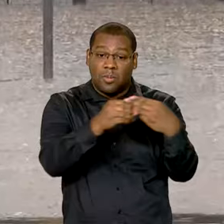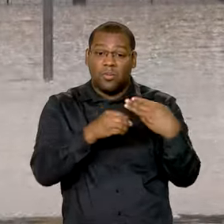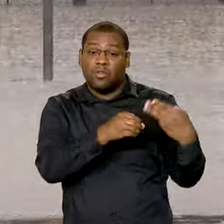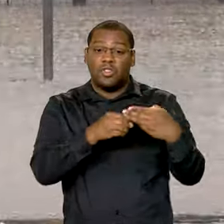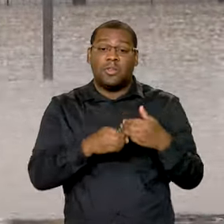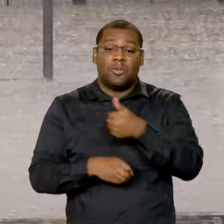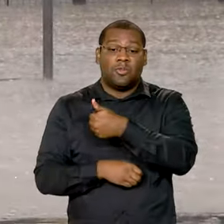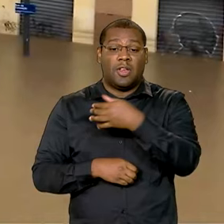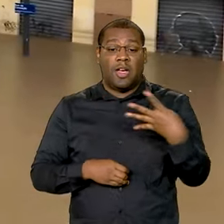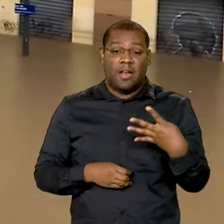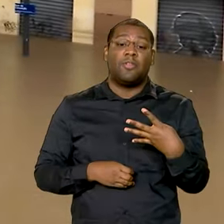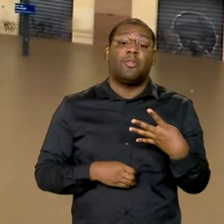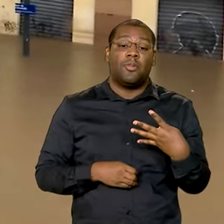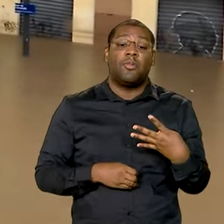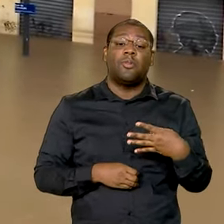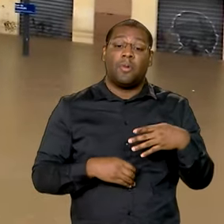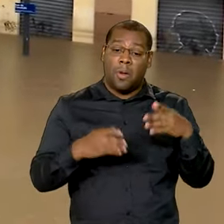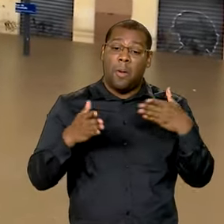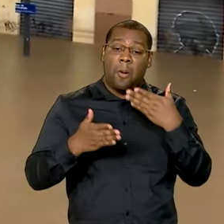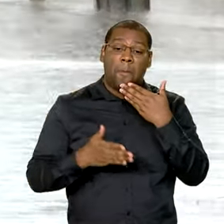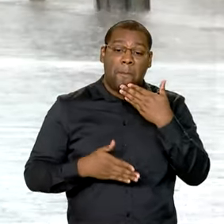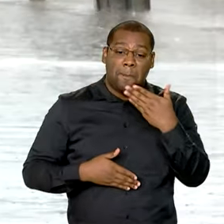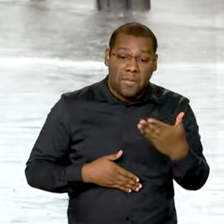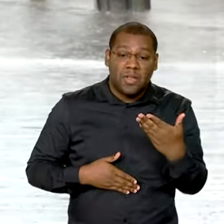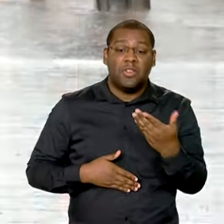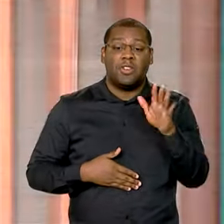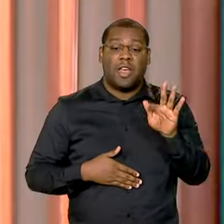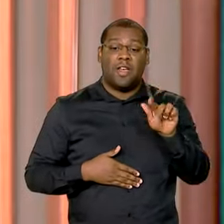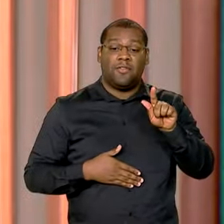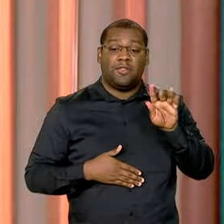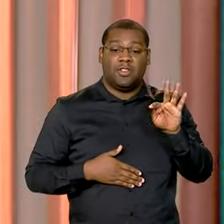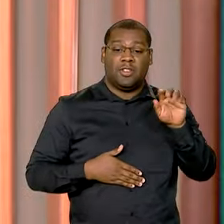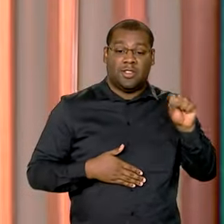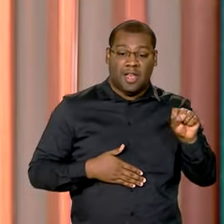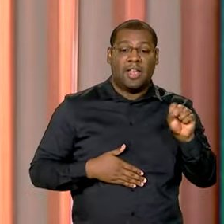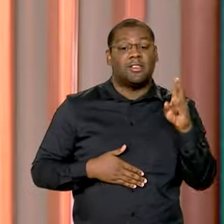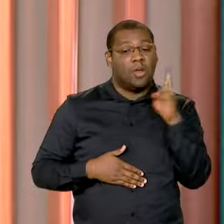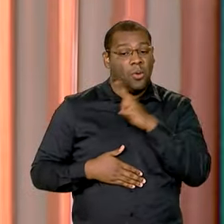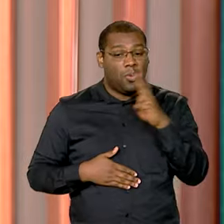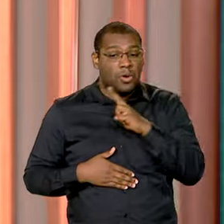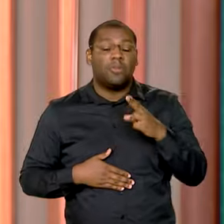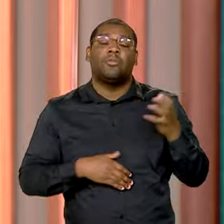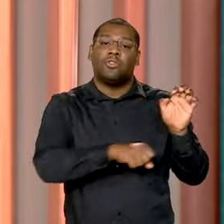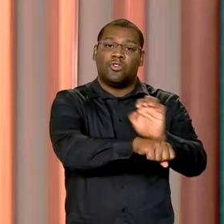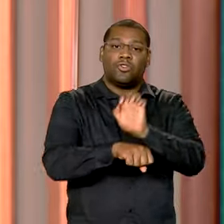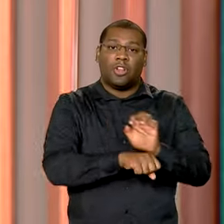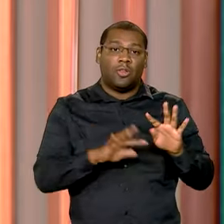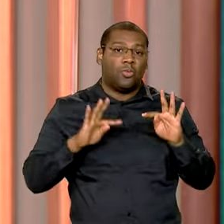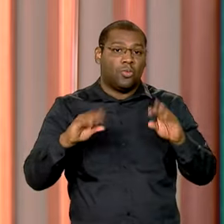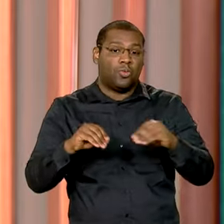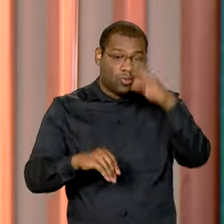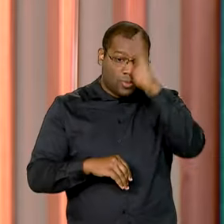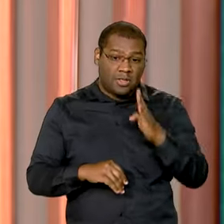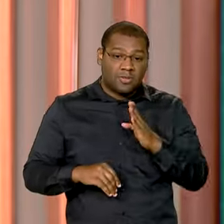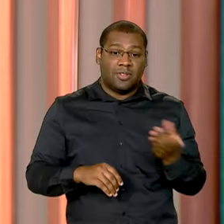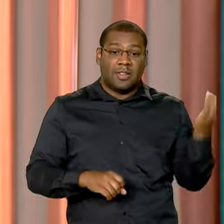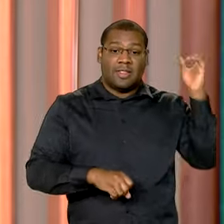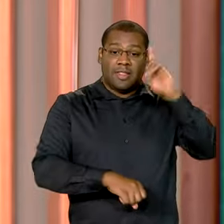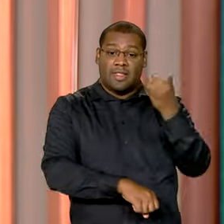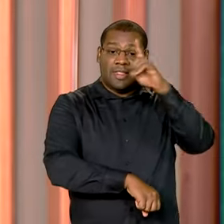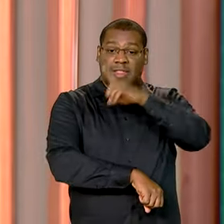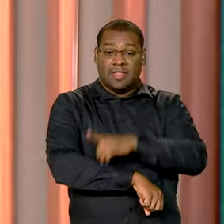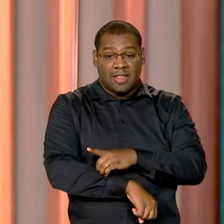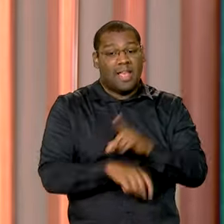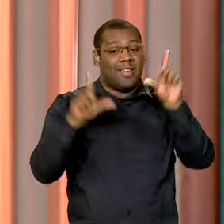do Rio Grande do Sul já podem solicitar o saque calamidade. E todos os estados brasileiros apresentam queda ou estabilidade